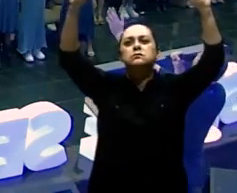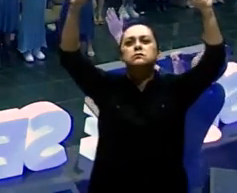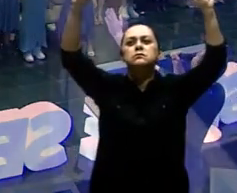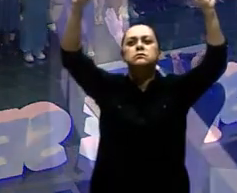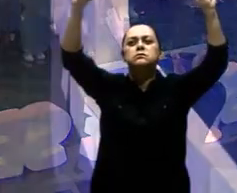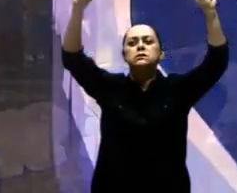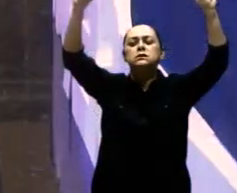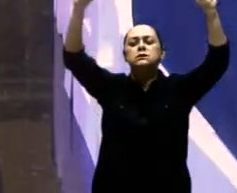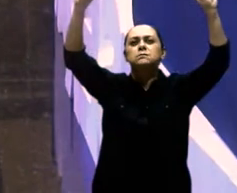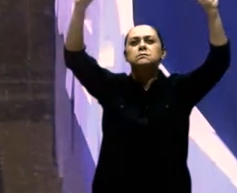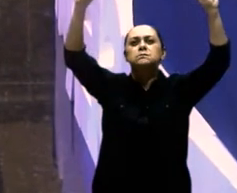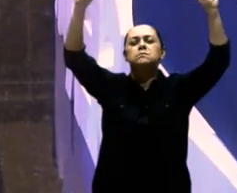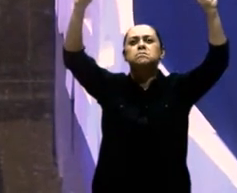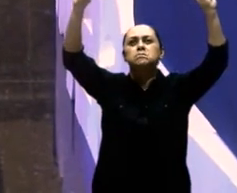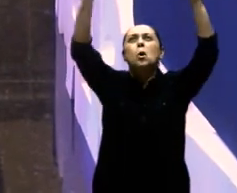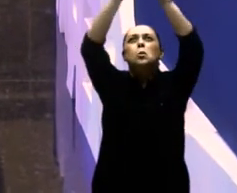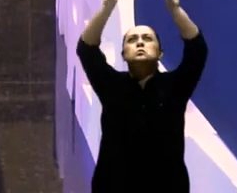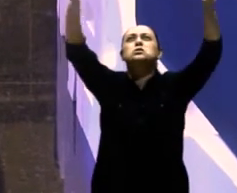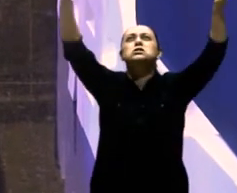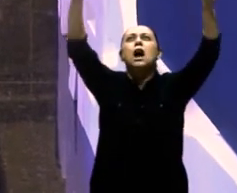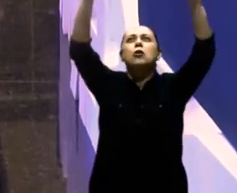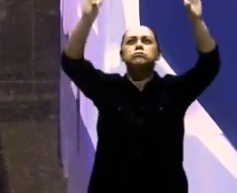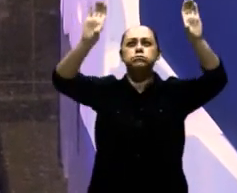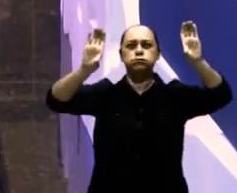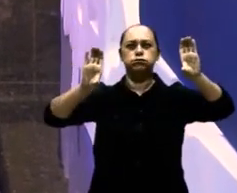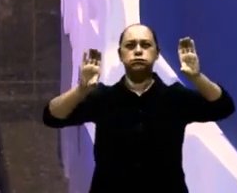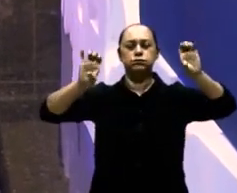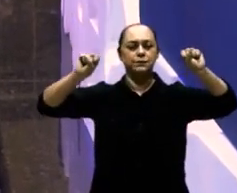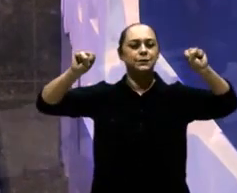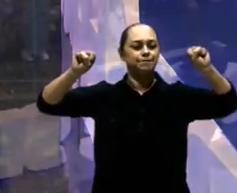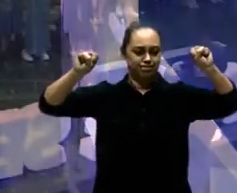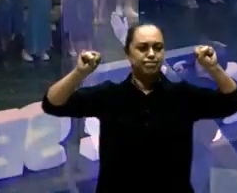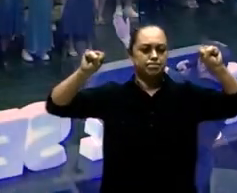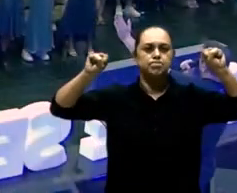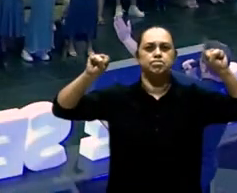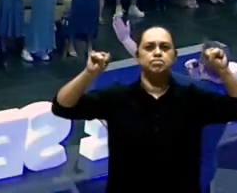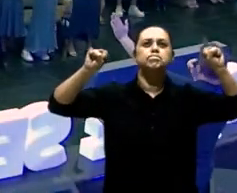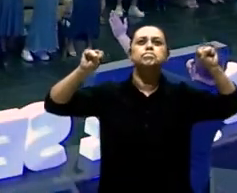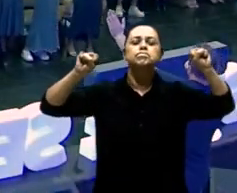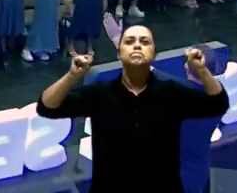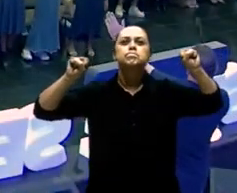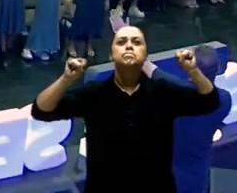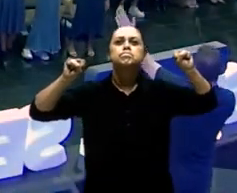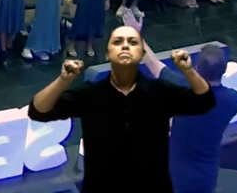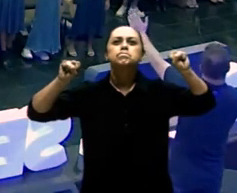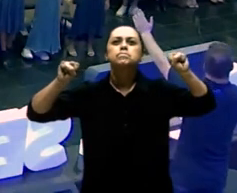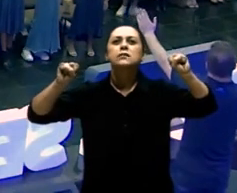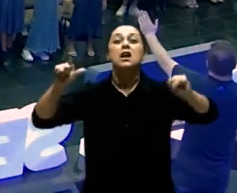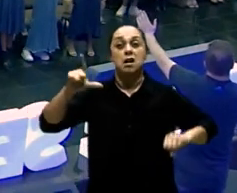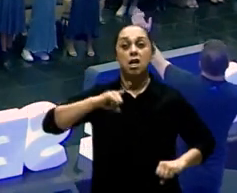céu Está baixinho Aqui nessa noite Oraide Candaram Machúria Existem